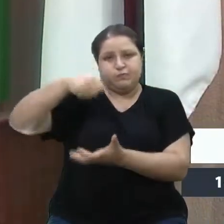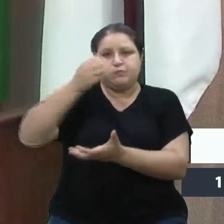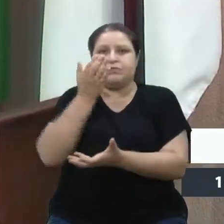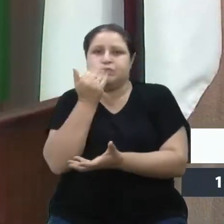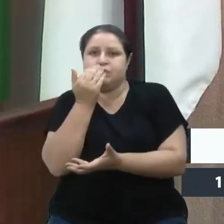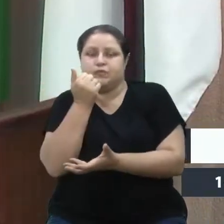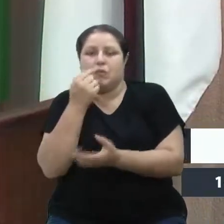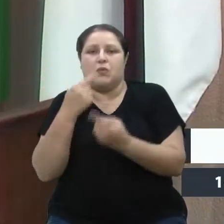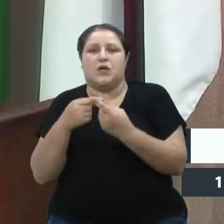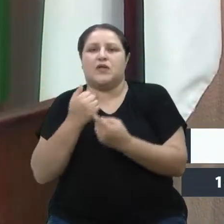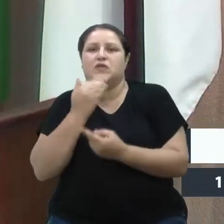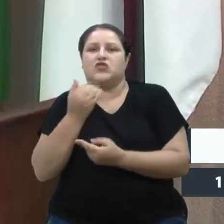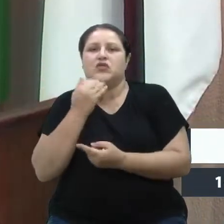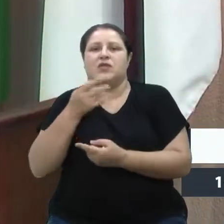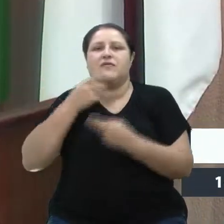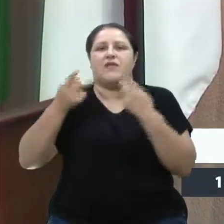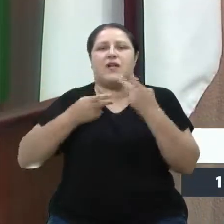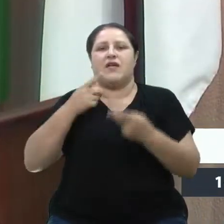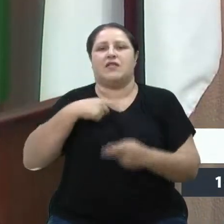ônibus. Não adianta falar.